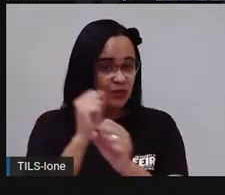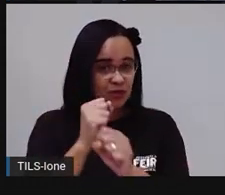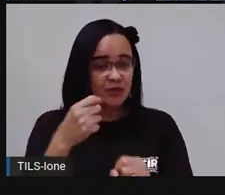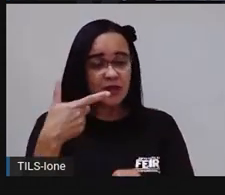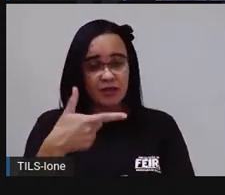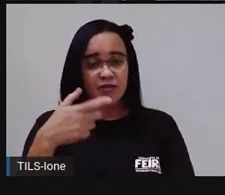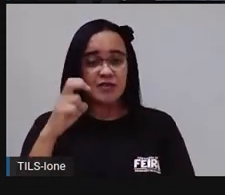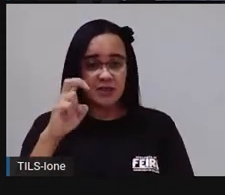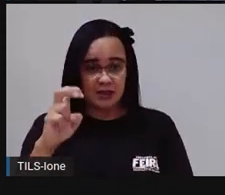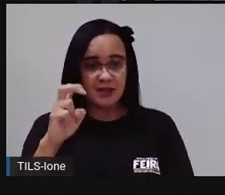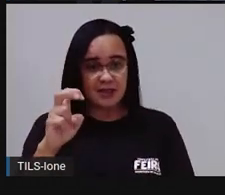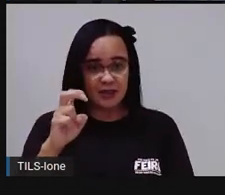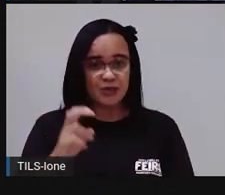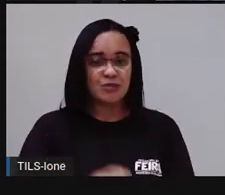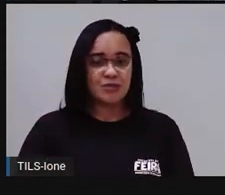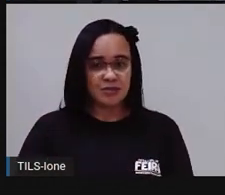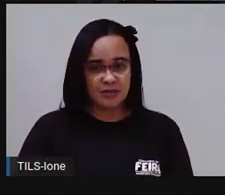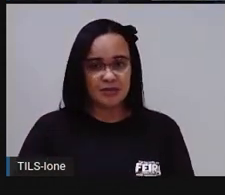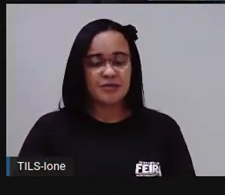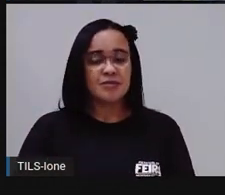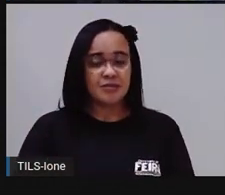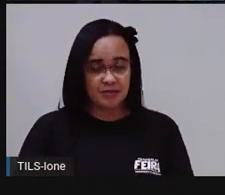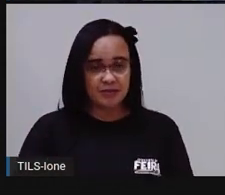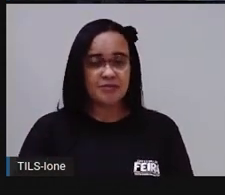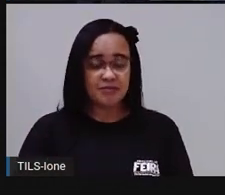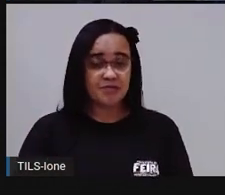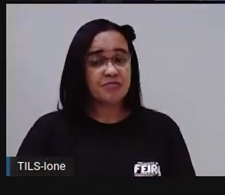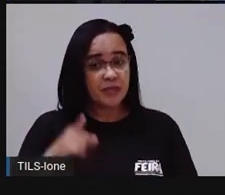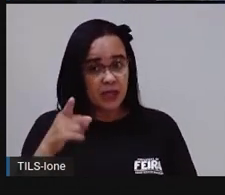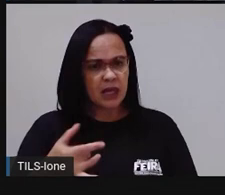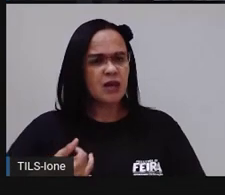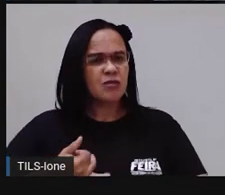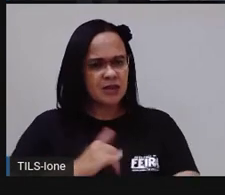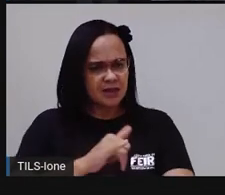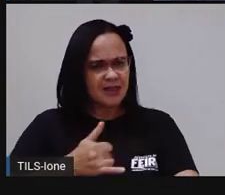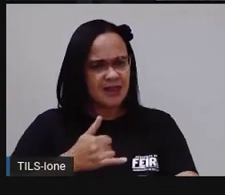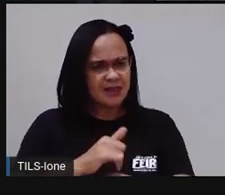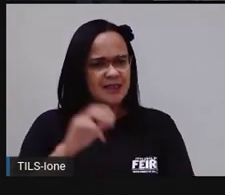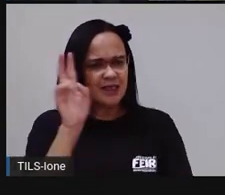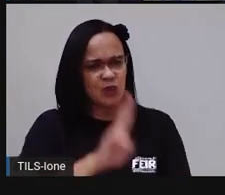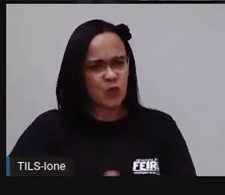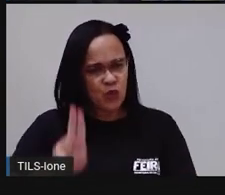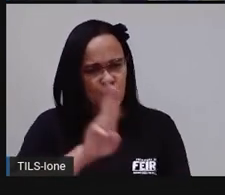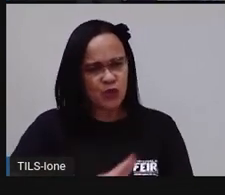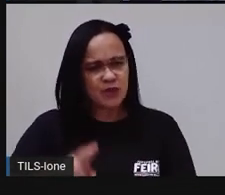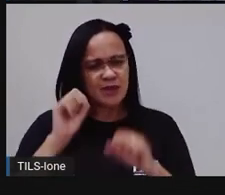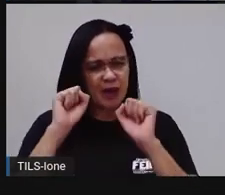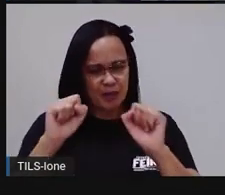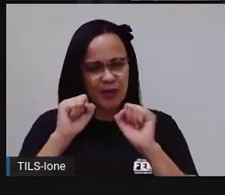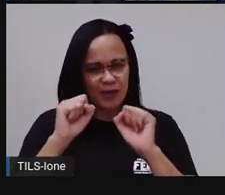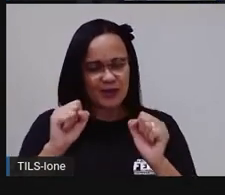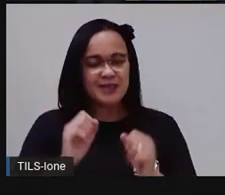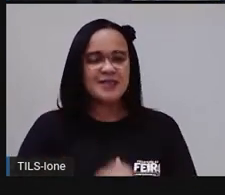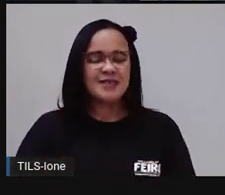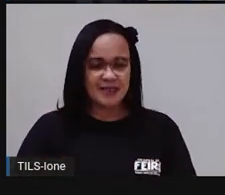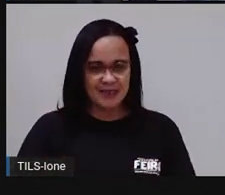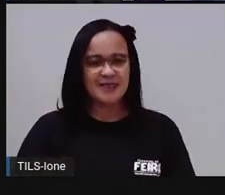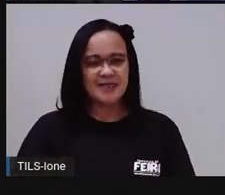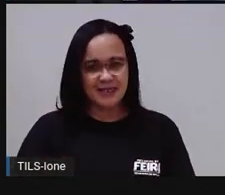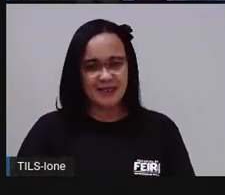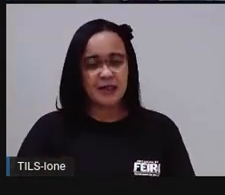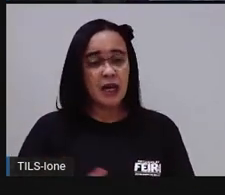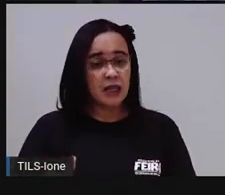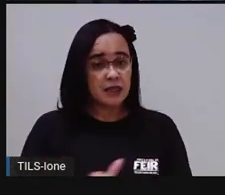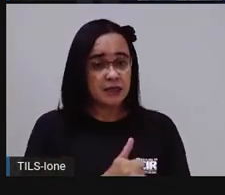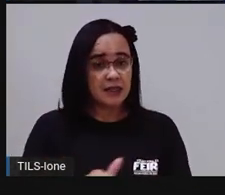Mais 11. Essa é uma estratégia que vocês podem utilizar para descobrir a diferença entre um